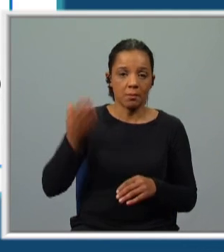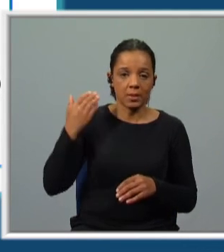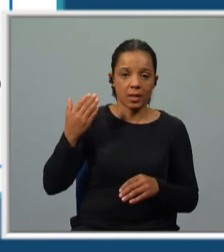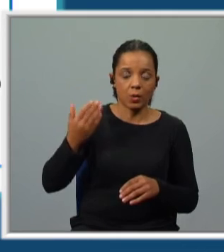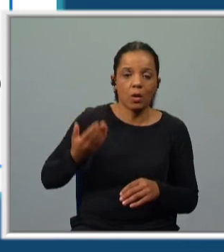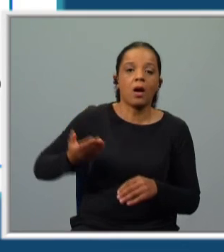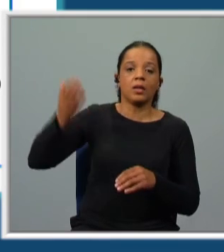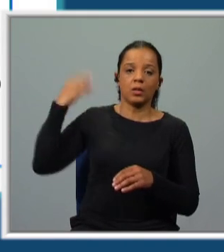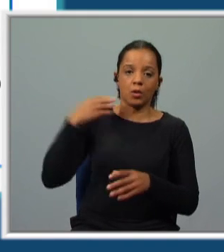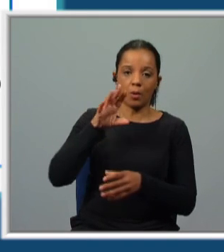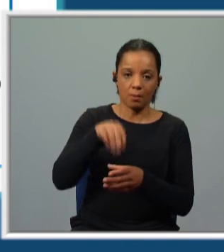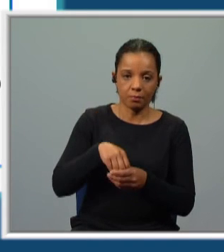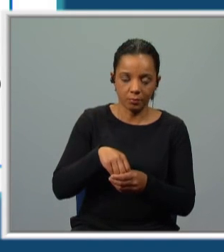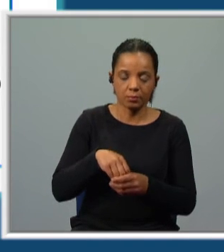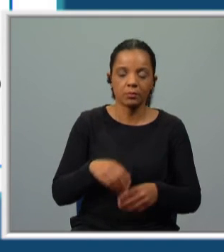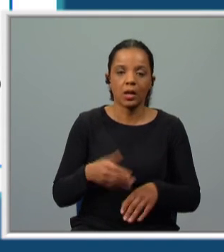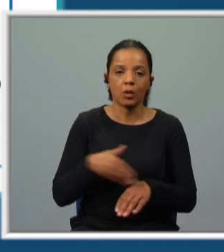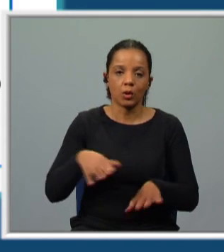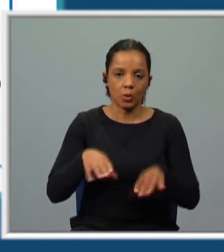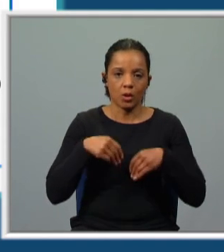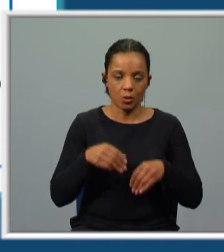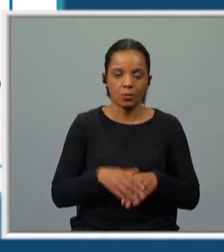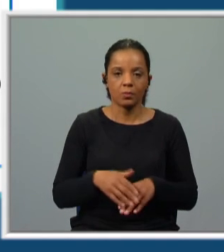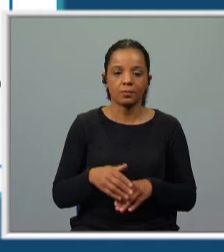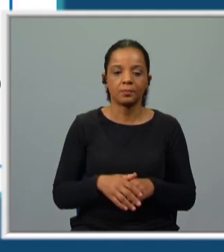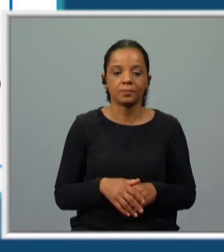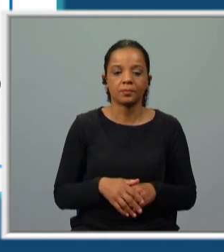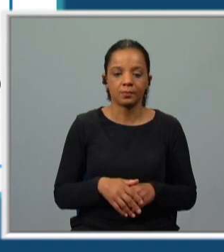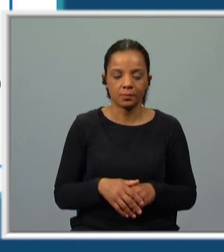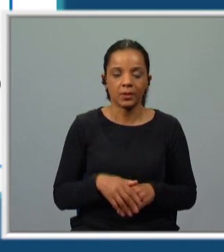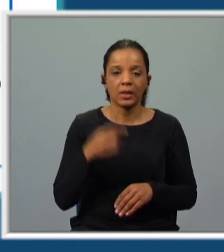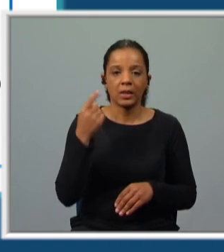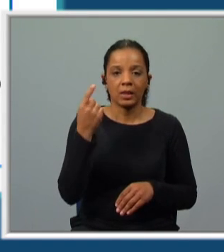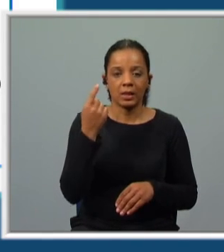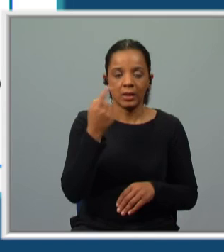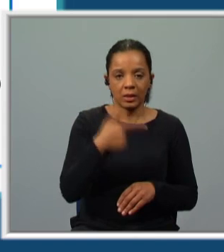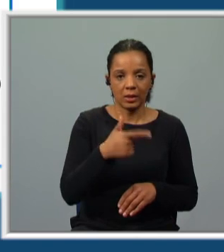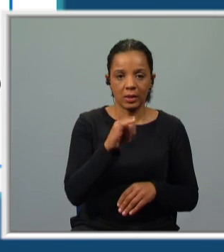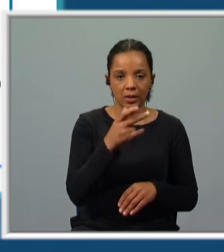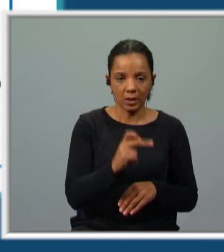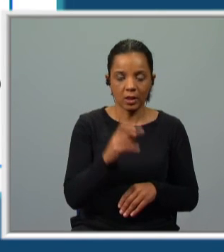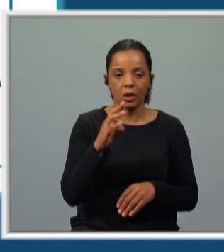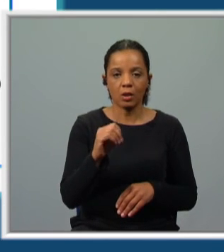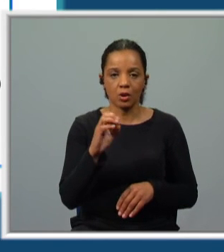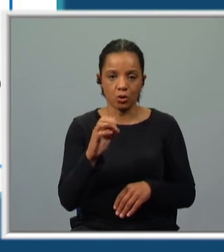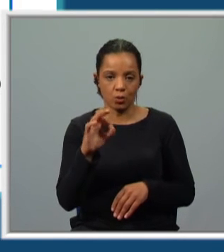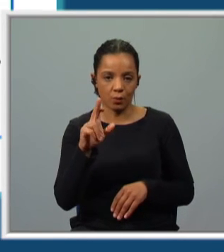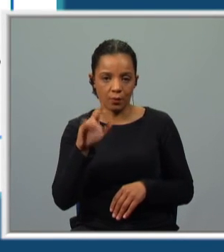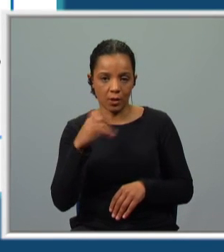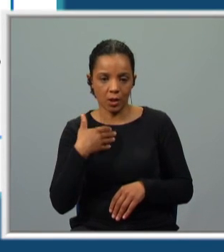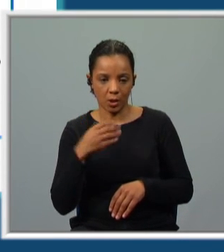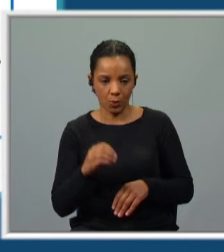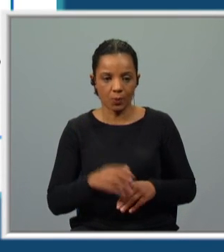anterior ao passado em que o acolheram, ao momento em que o acolheram, Manuel tinha sofrido um ataque do Adamastor.